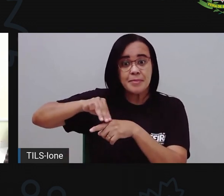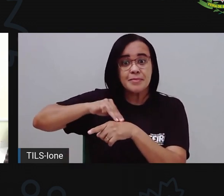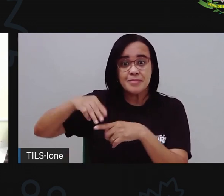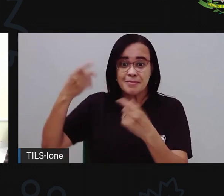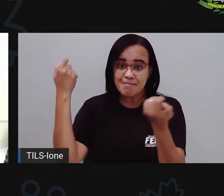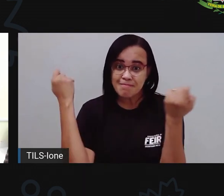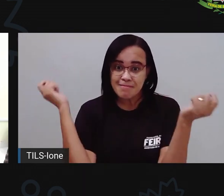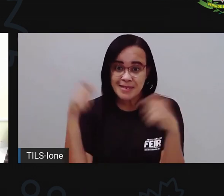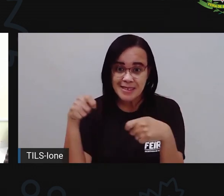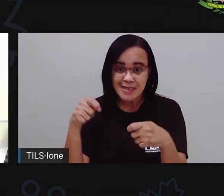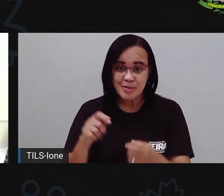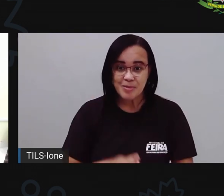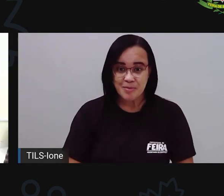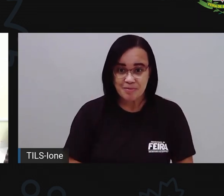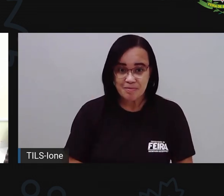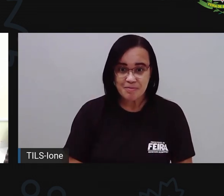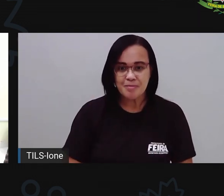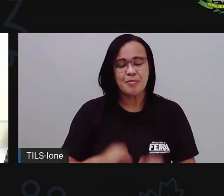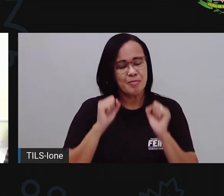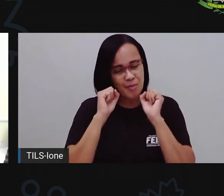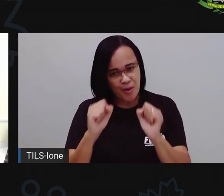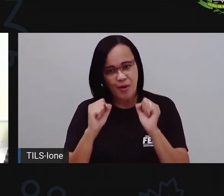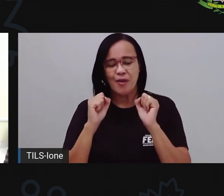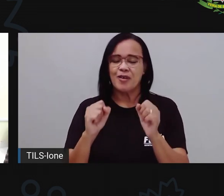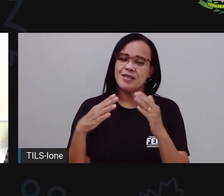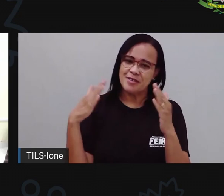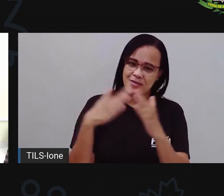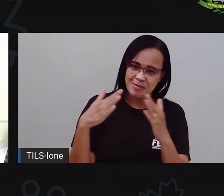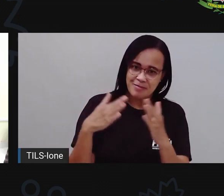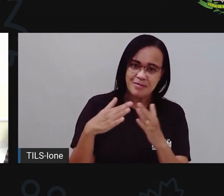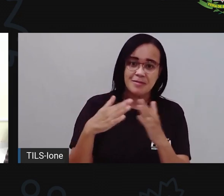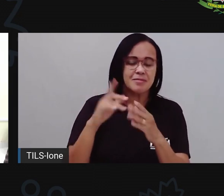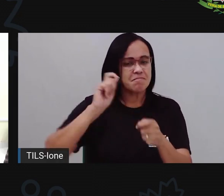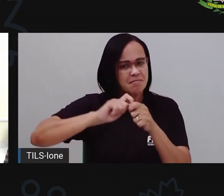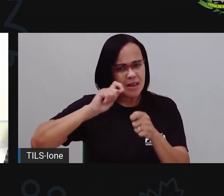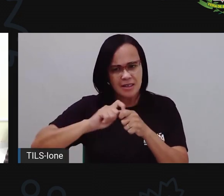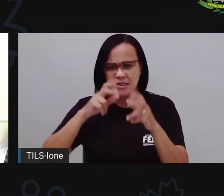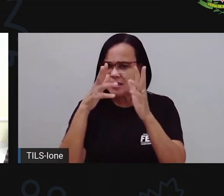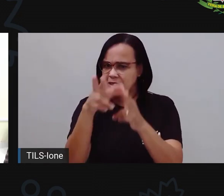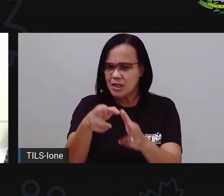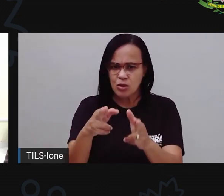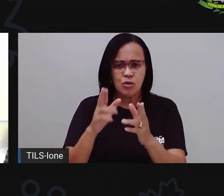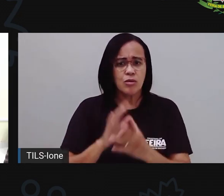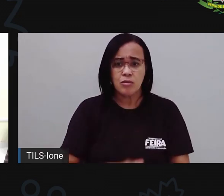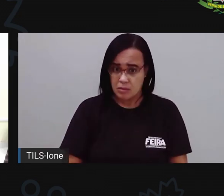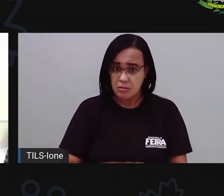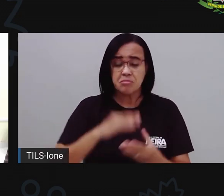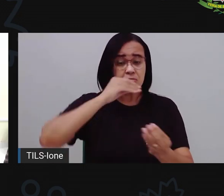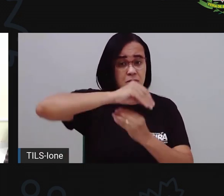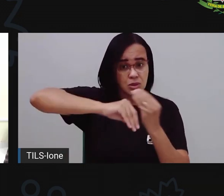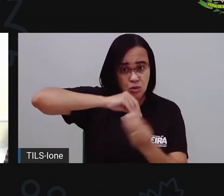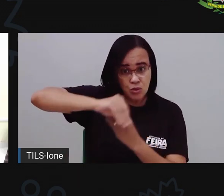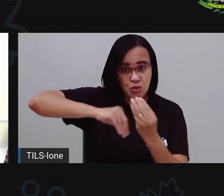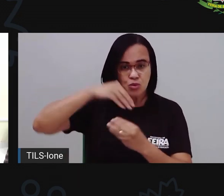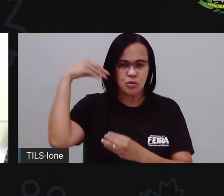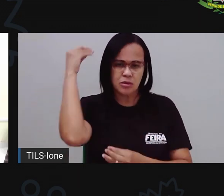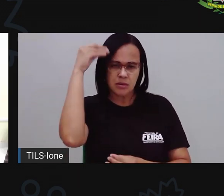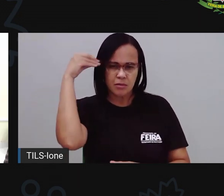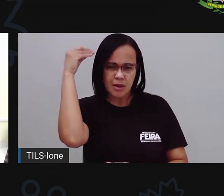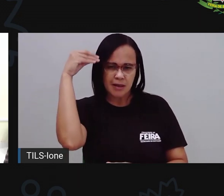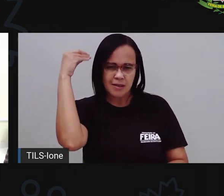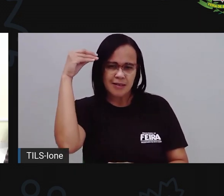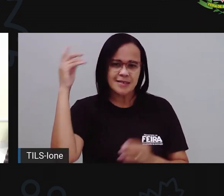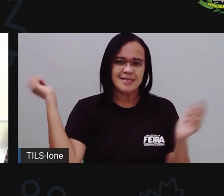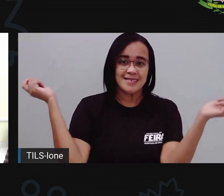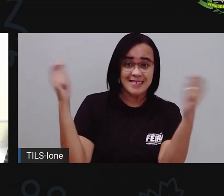Aqui, né? O marrom. Então, façam aí as misturas nas casas de vocês, ó. Façam aí as misturinhas, experiências, né?